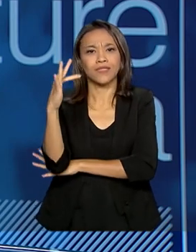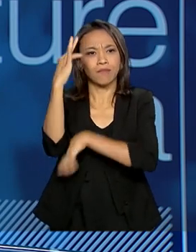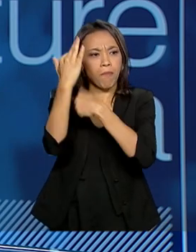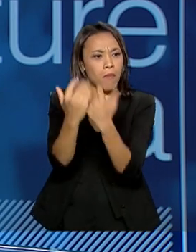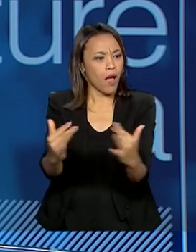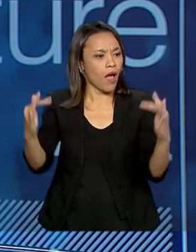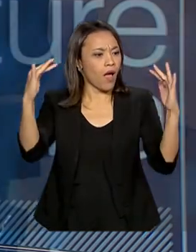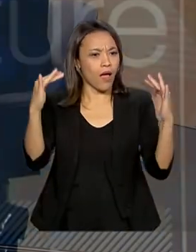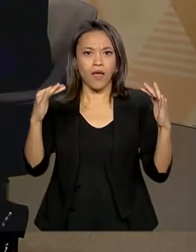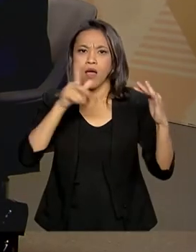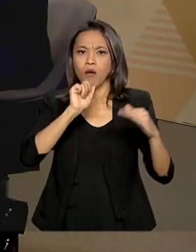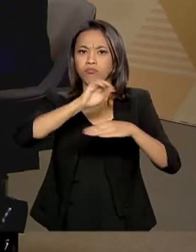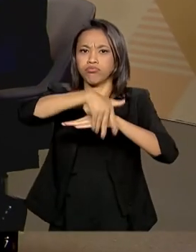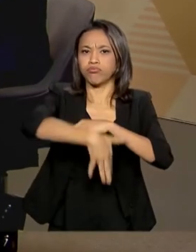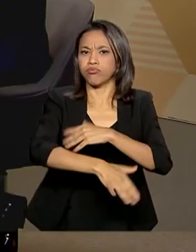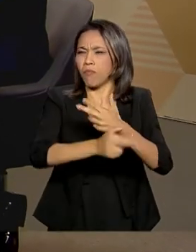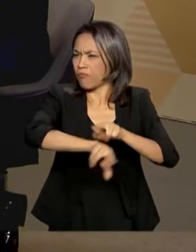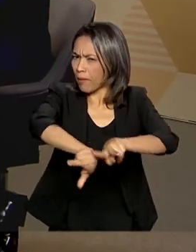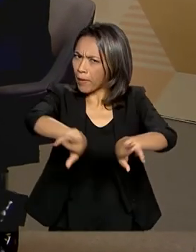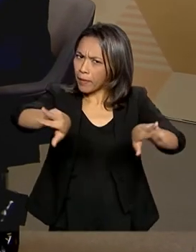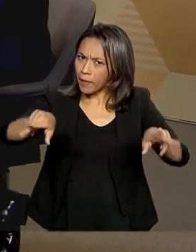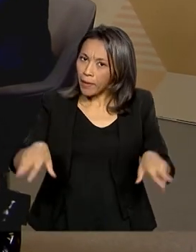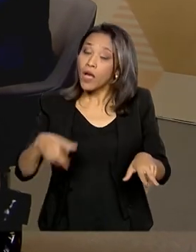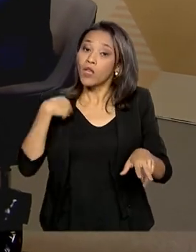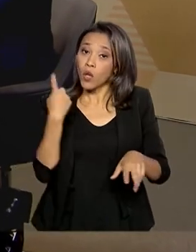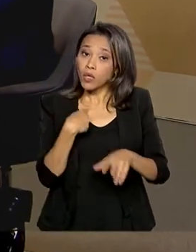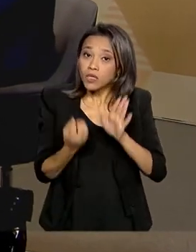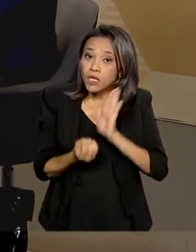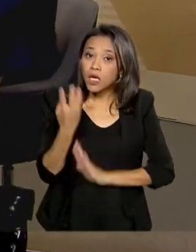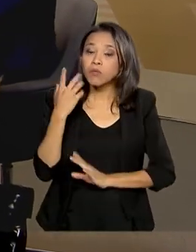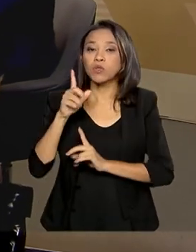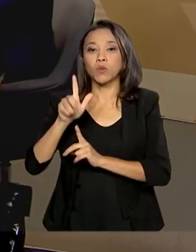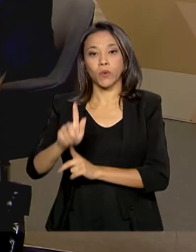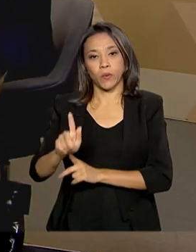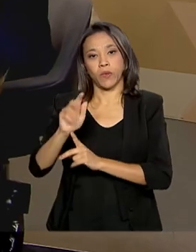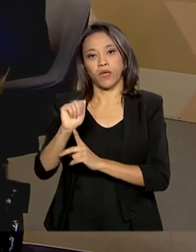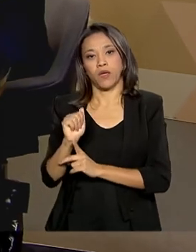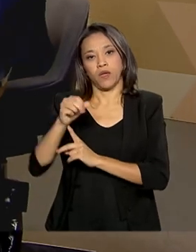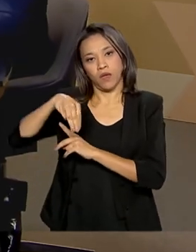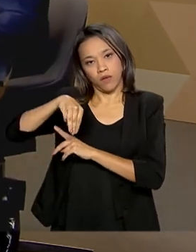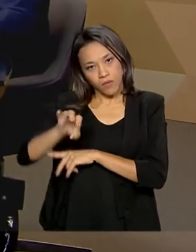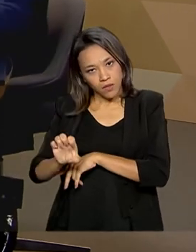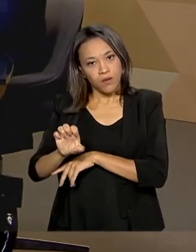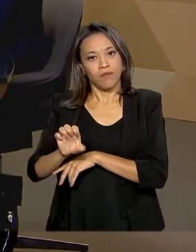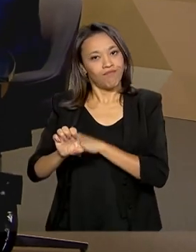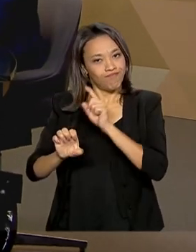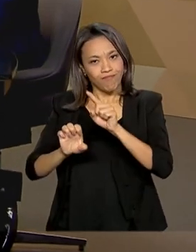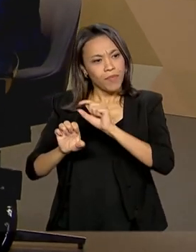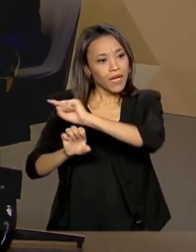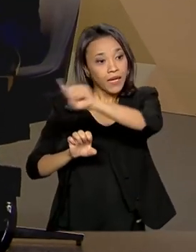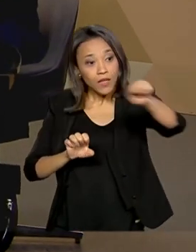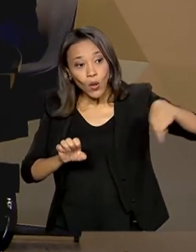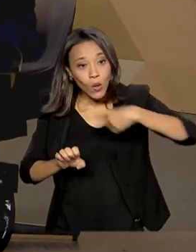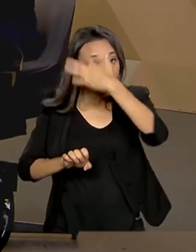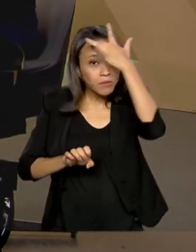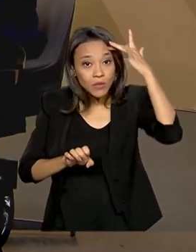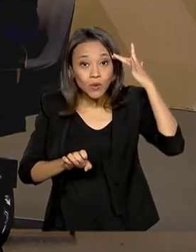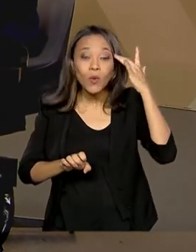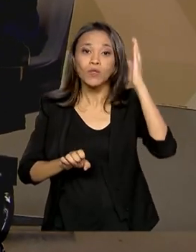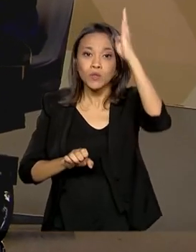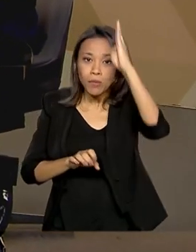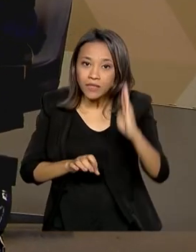de um game que a gente está pensando em construir, nós somos construir, em que todas as pessoas do Brasil inteiro, ela pode